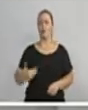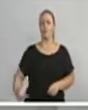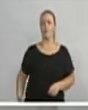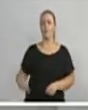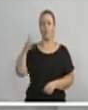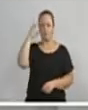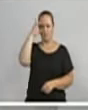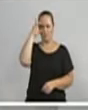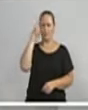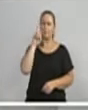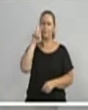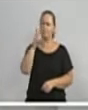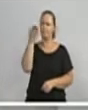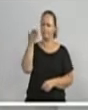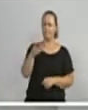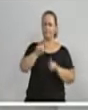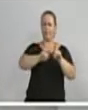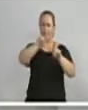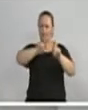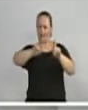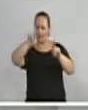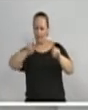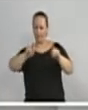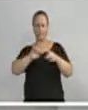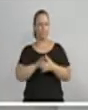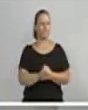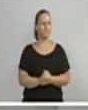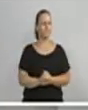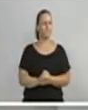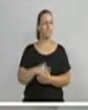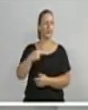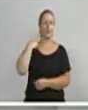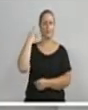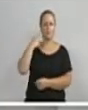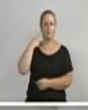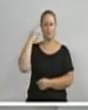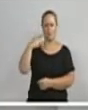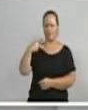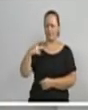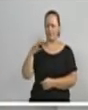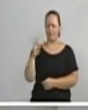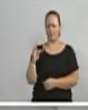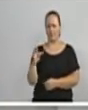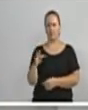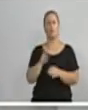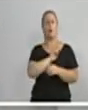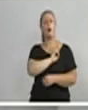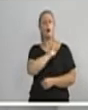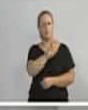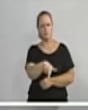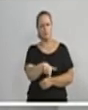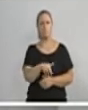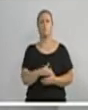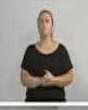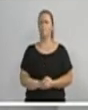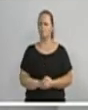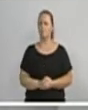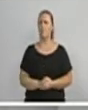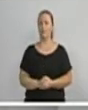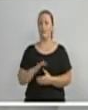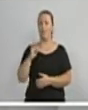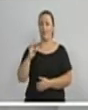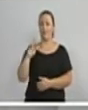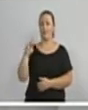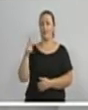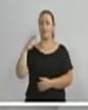Acompanhe ali o gráfico. Os vereadores do PT têm razão. No governo FHC foi feito pedalada. No governo Lula foi feito